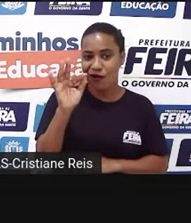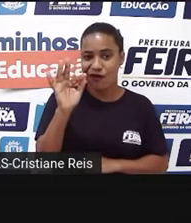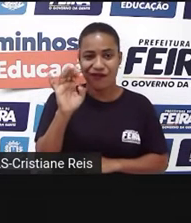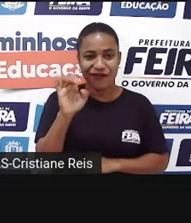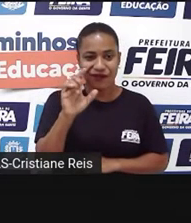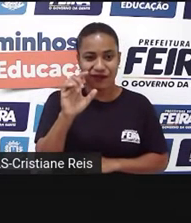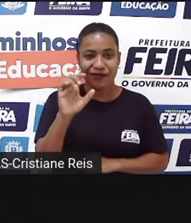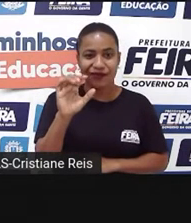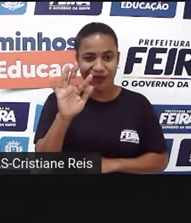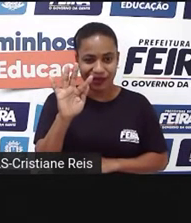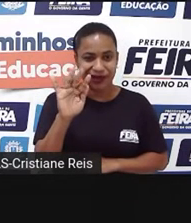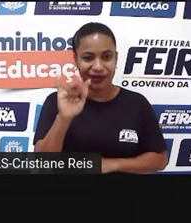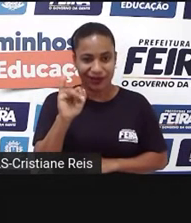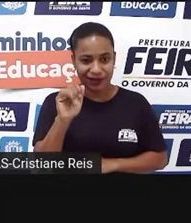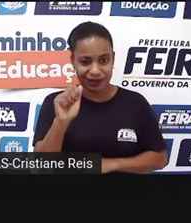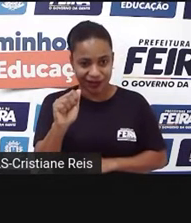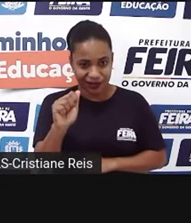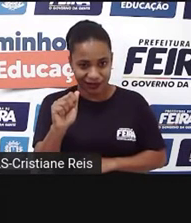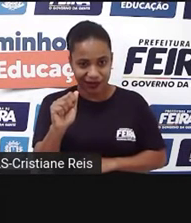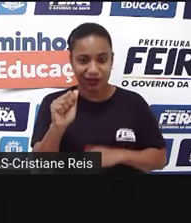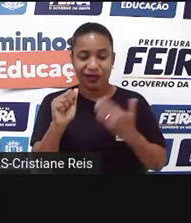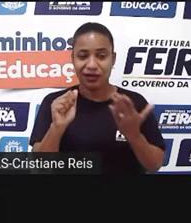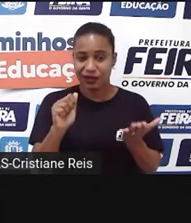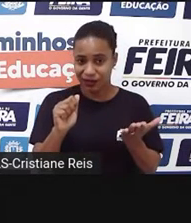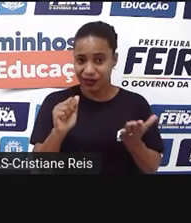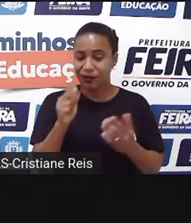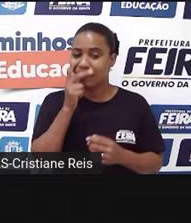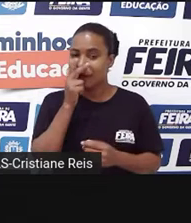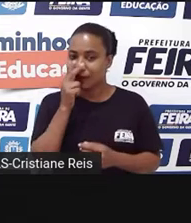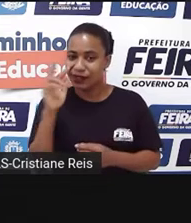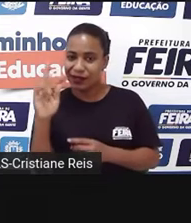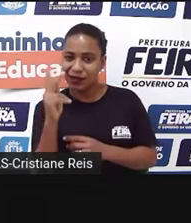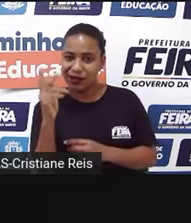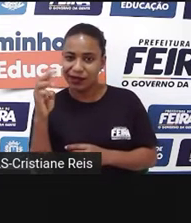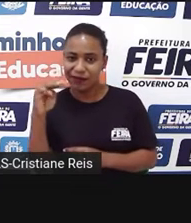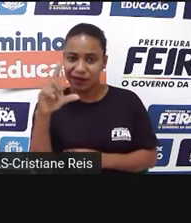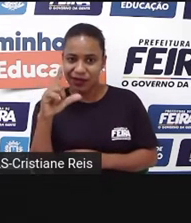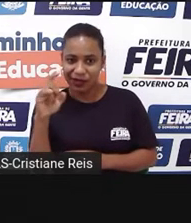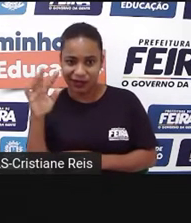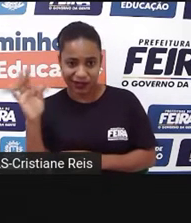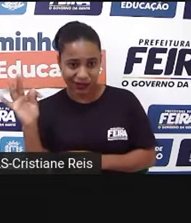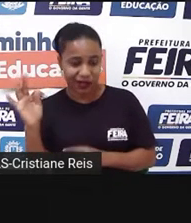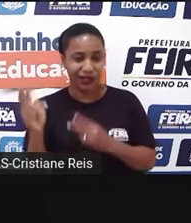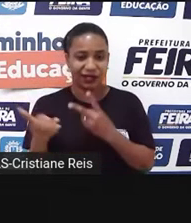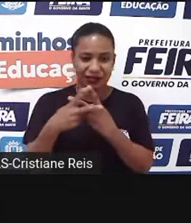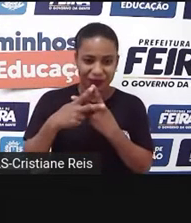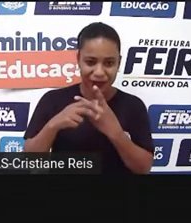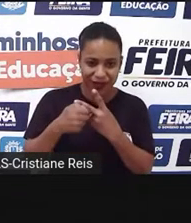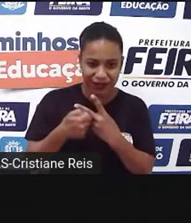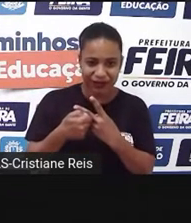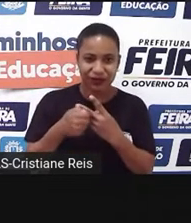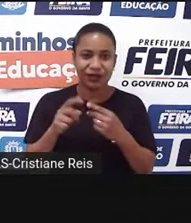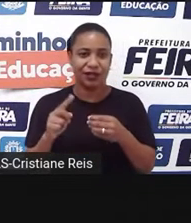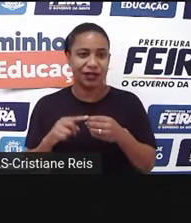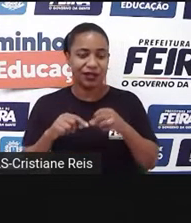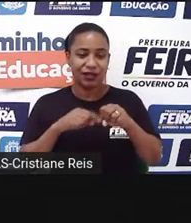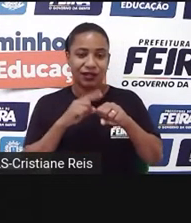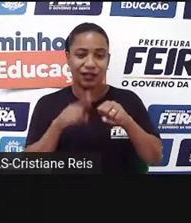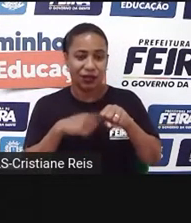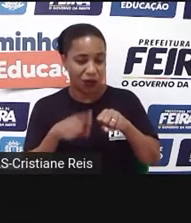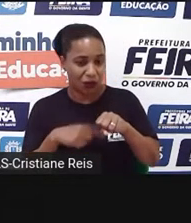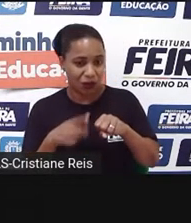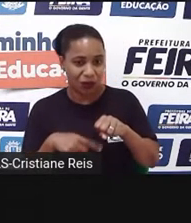possivelmente louco, Hamlet ser exilado por Cláudios e tudo o que está acontecendo, ela entra num processo